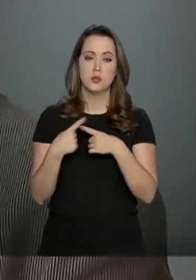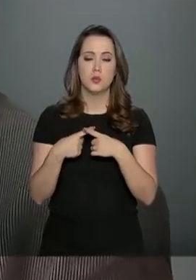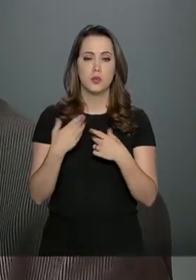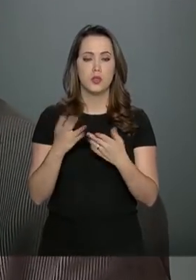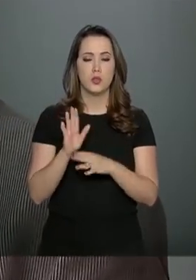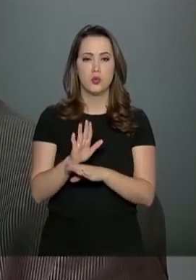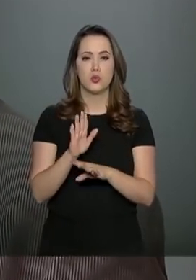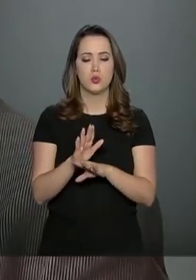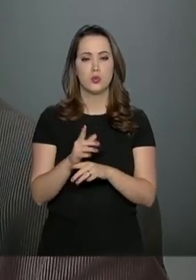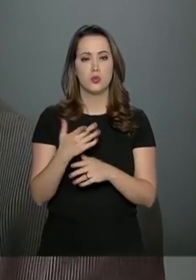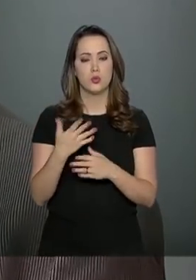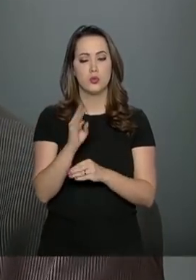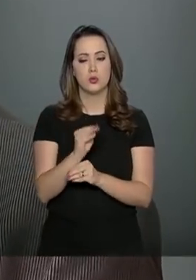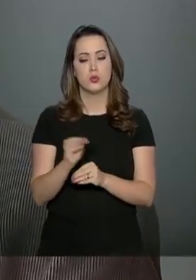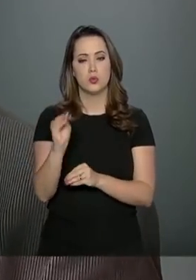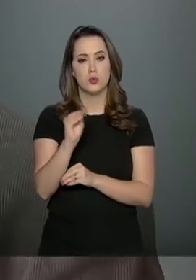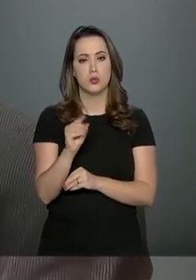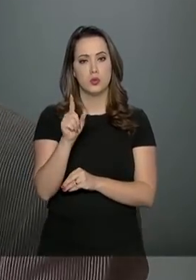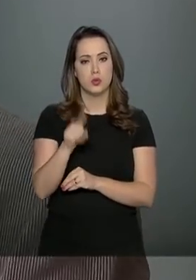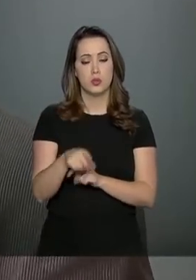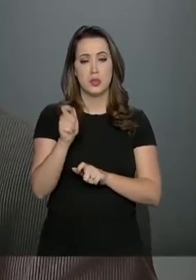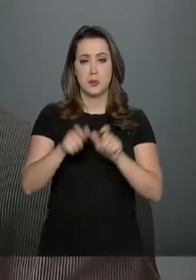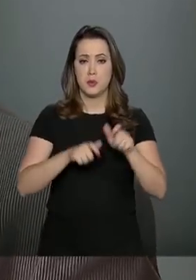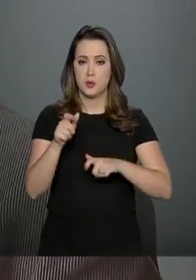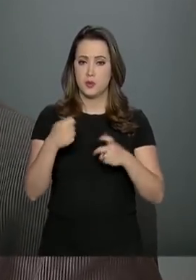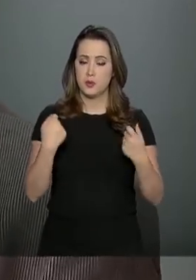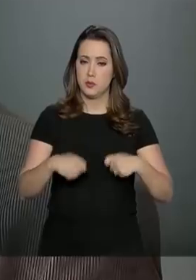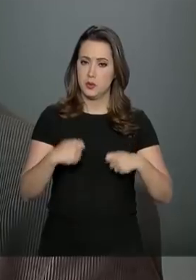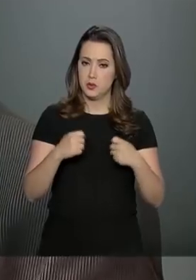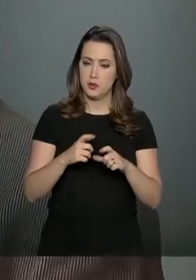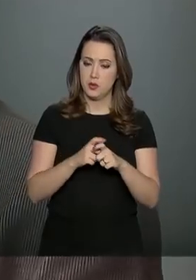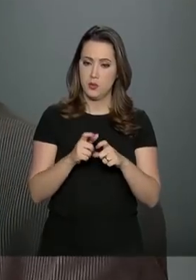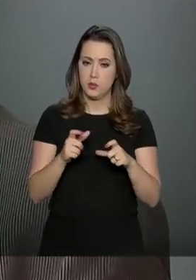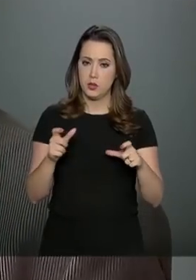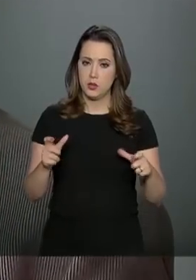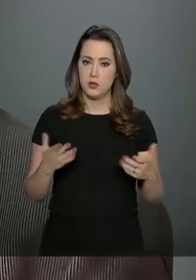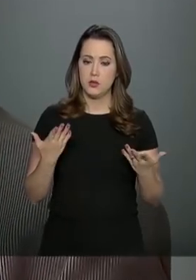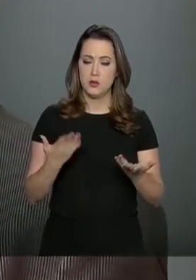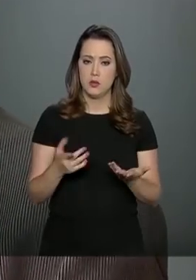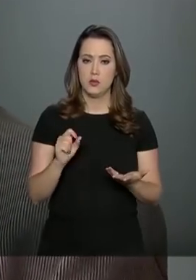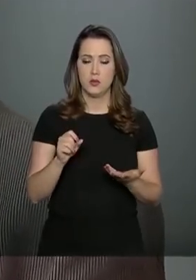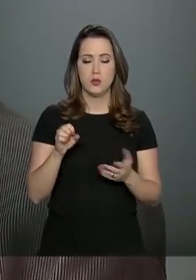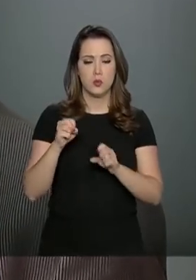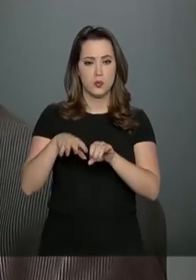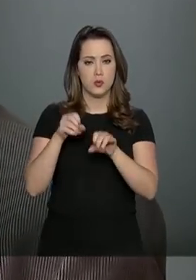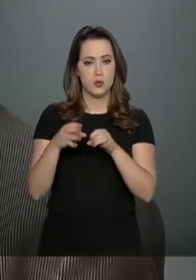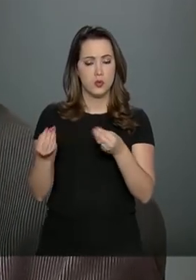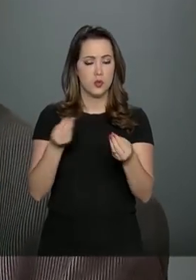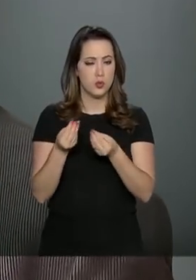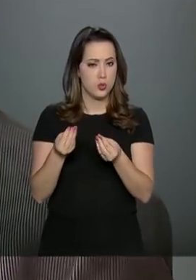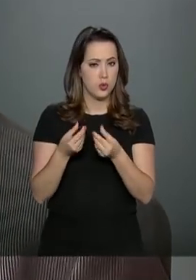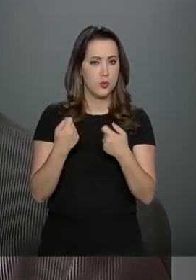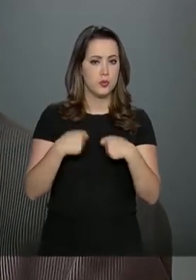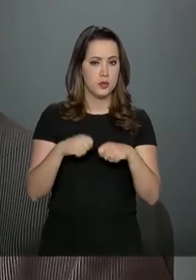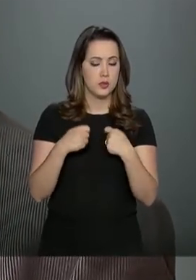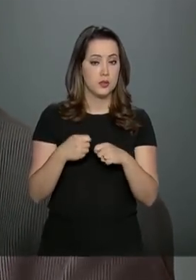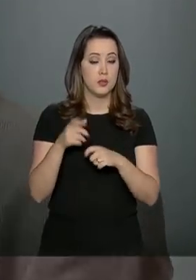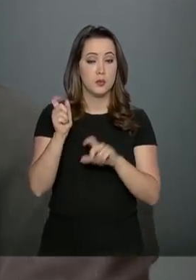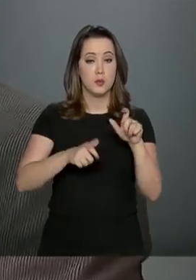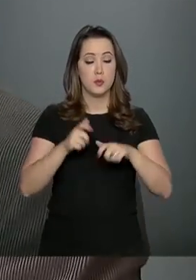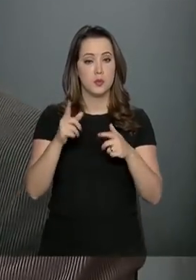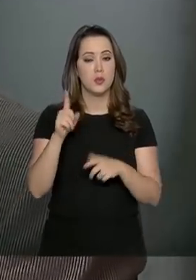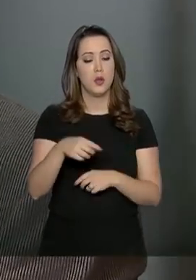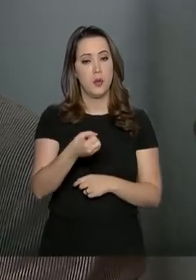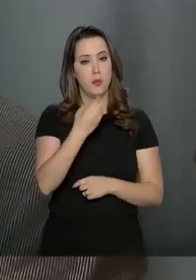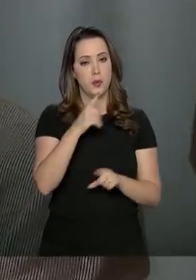ajuda no atendimento aos contribuintes e aumenta a orientação de qualidade para os contribuintes.